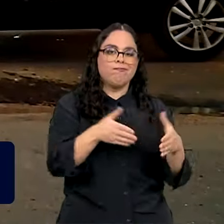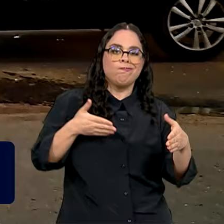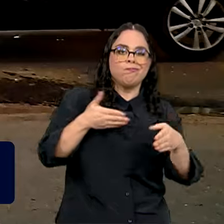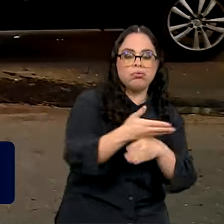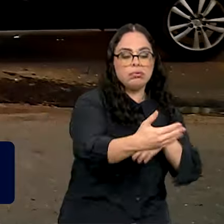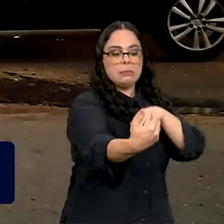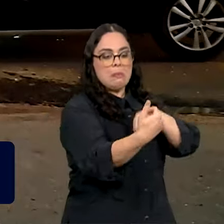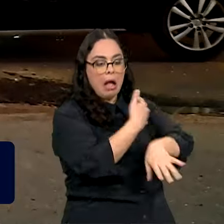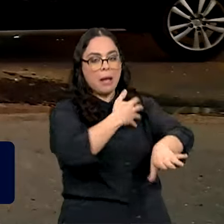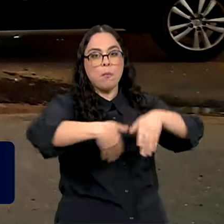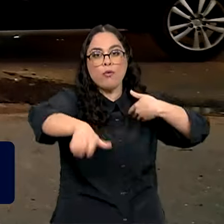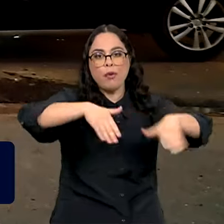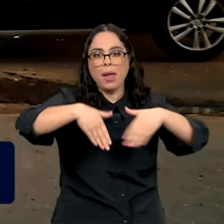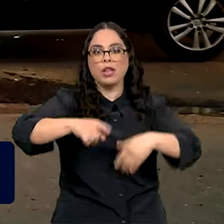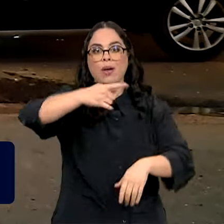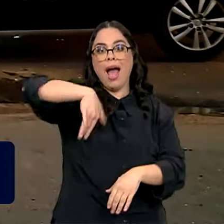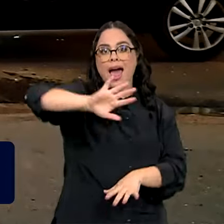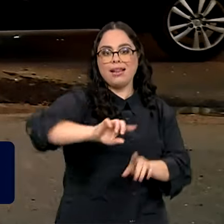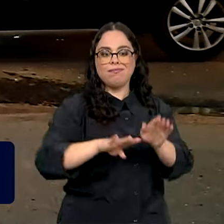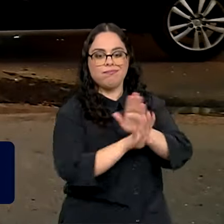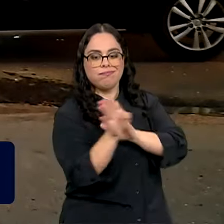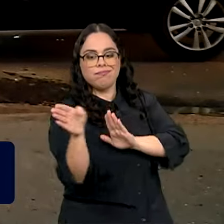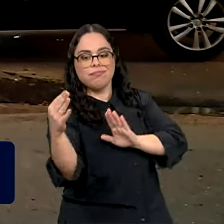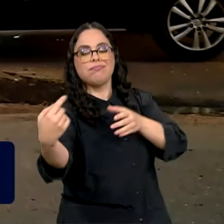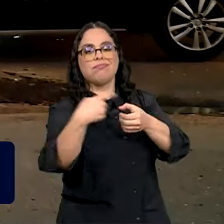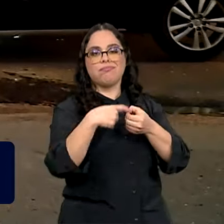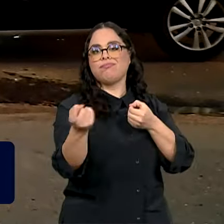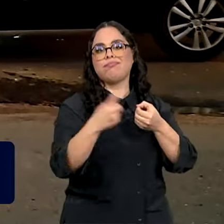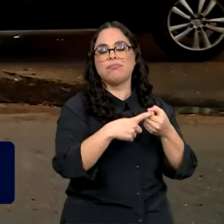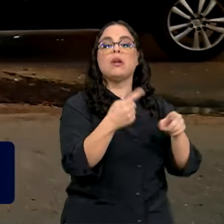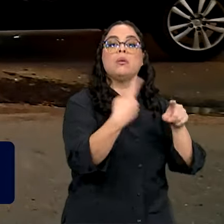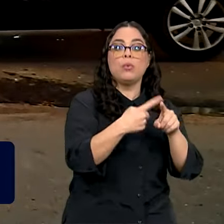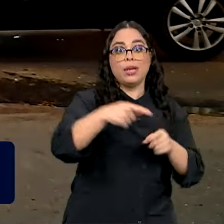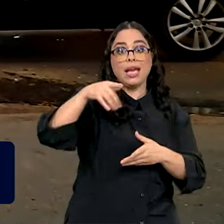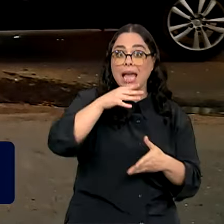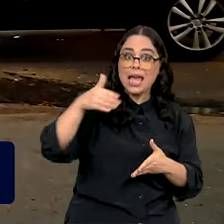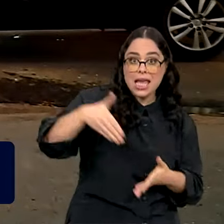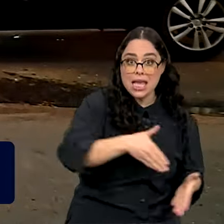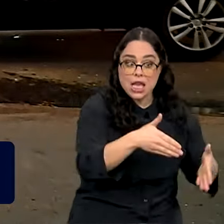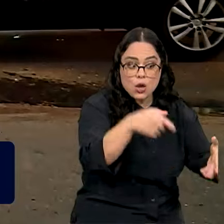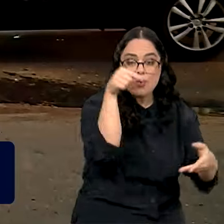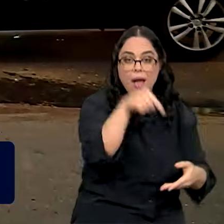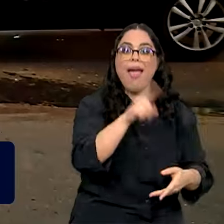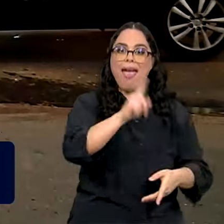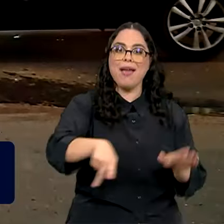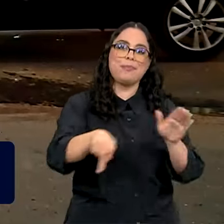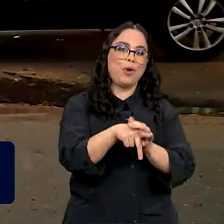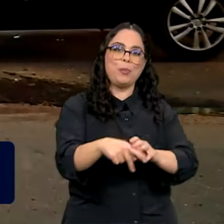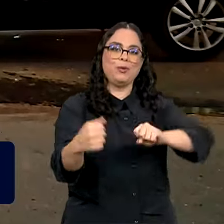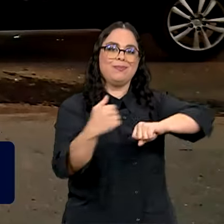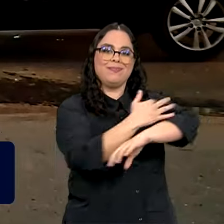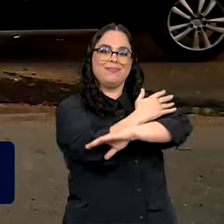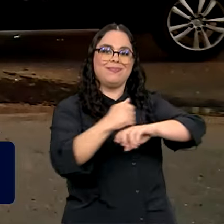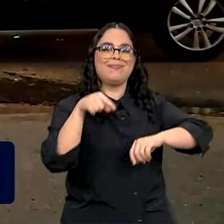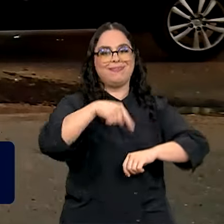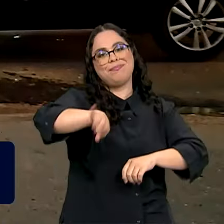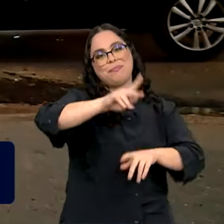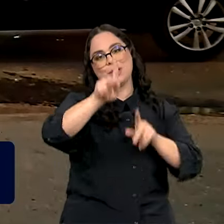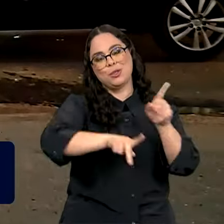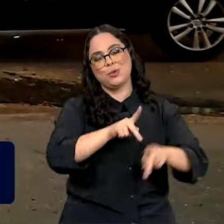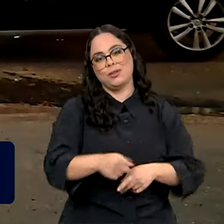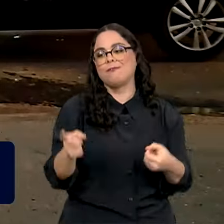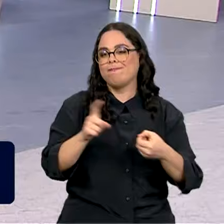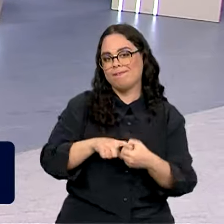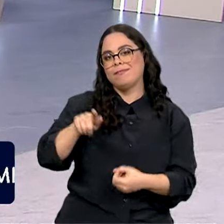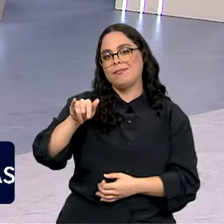locomovam aí de um canto para o outro. Afinal, os nossos rios aqui acabam sendo estradas para essas pessoas. Guilherme, Ara,